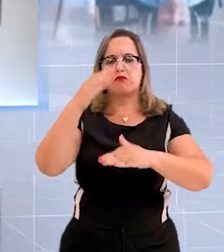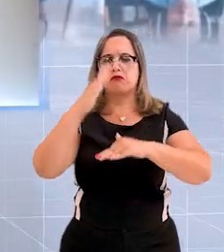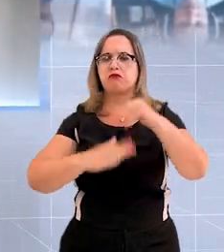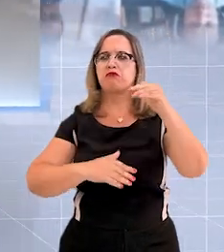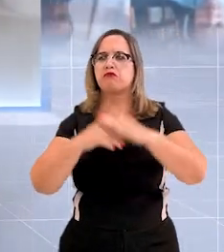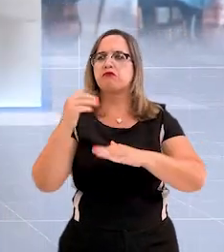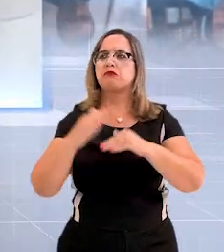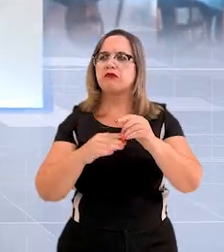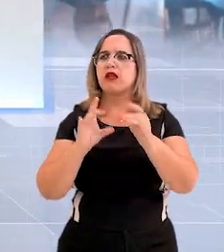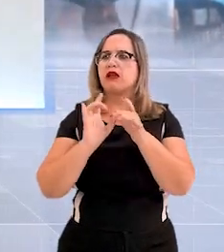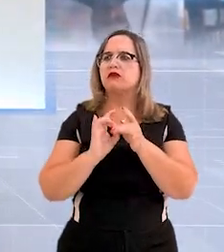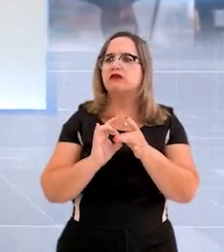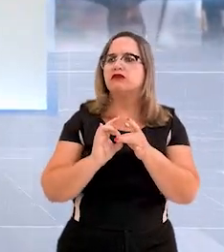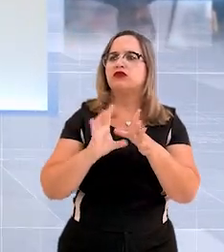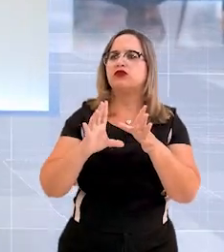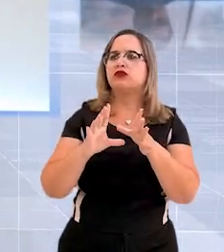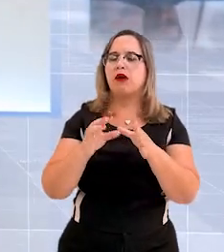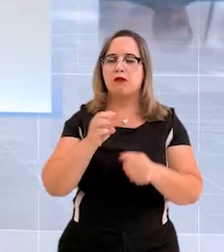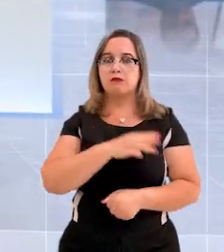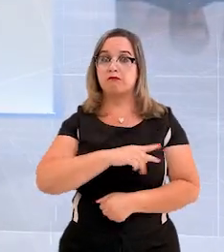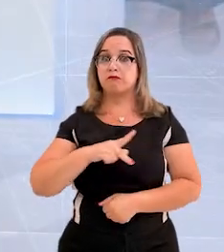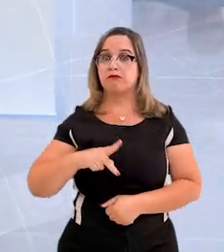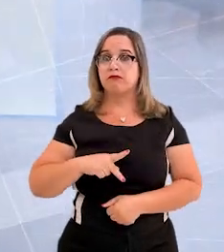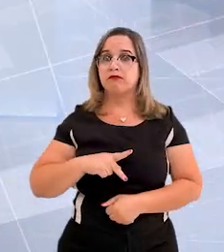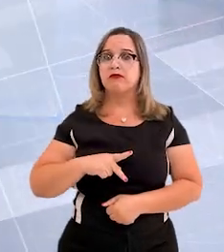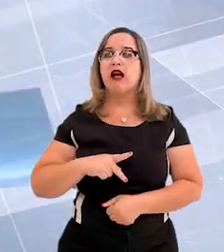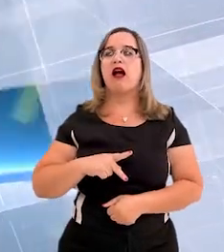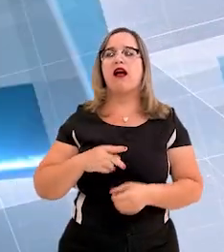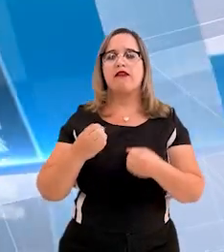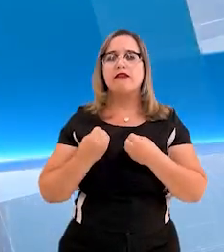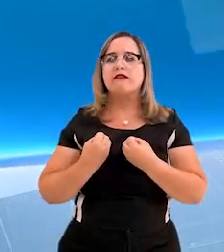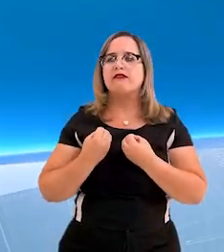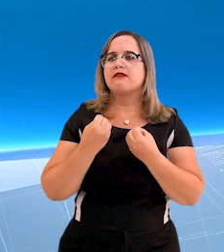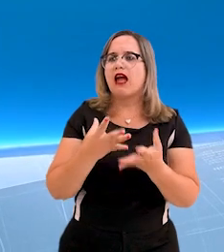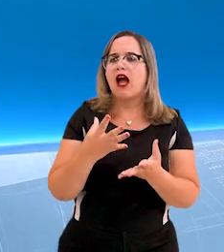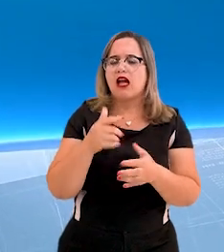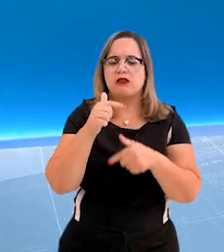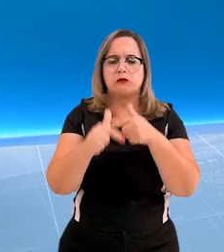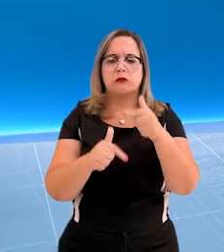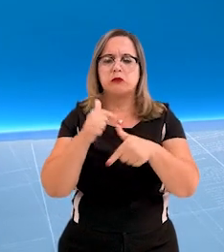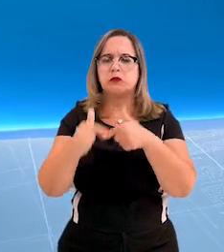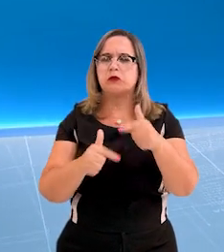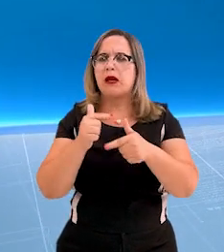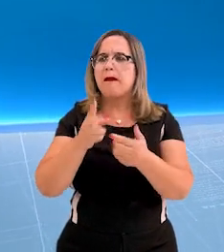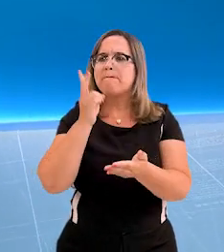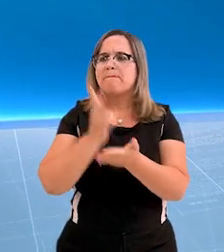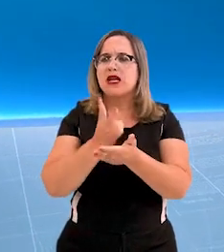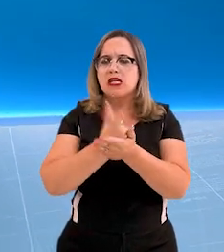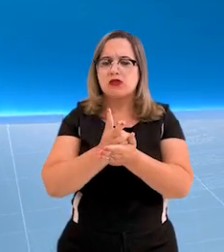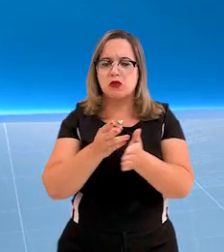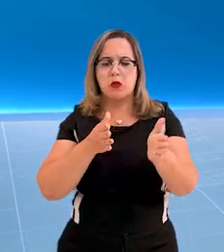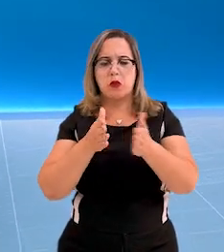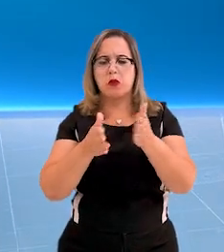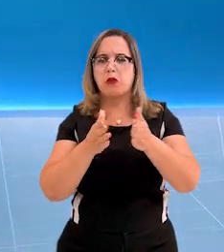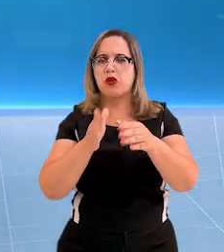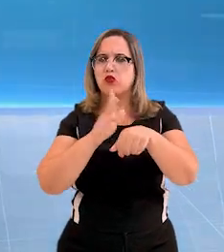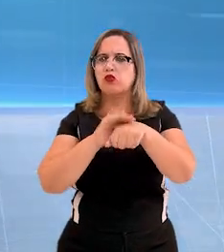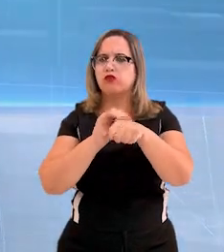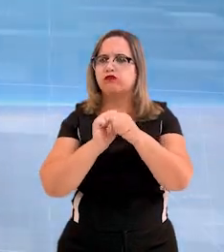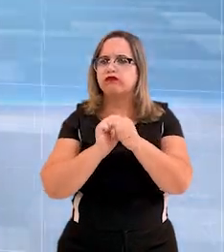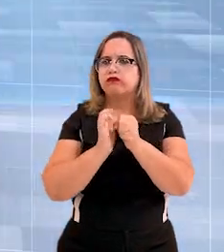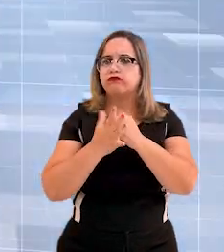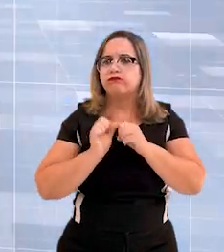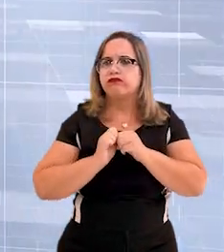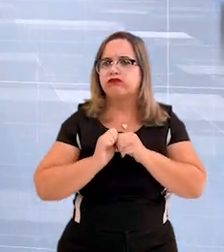seus integrantes permitiram ao Ministério Público a entrega de serviços, mesmo durante a pandemia.